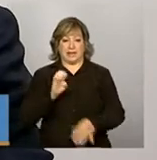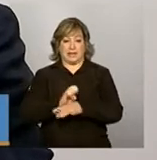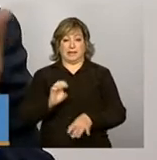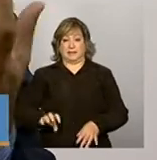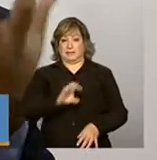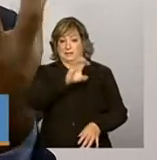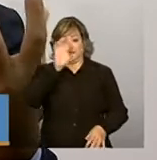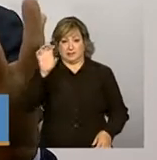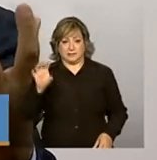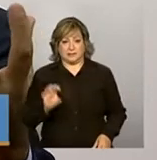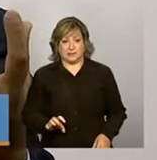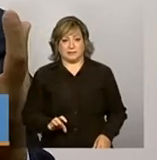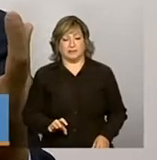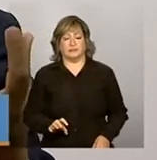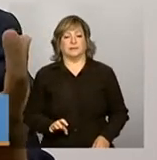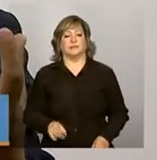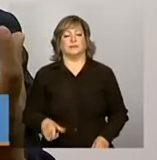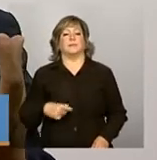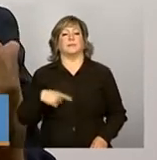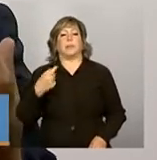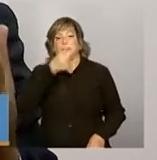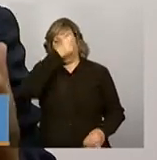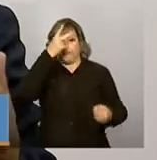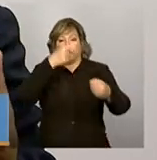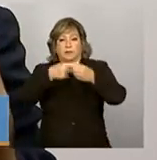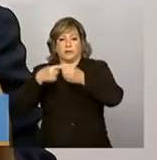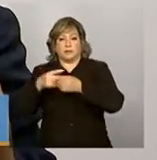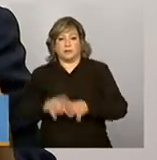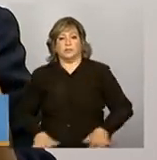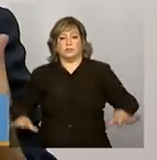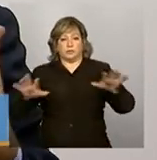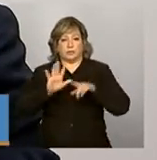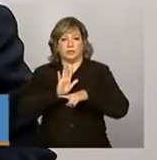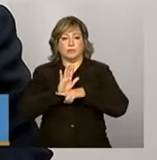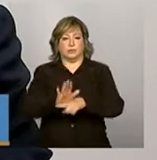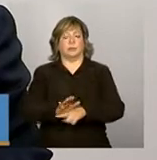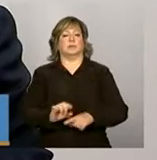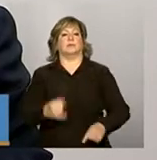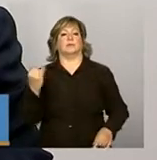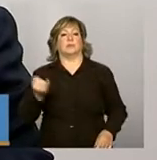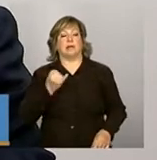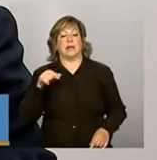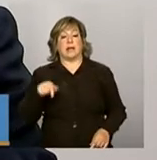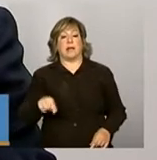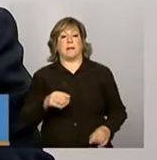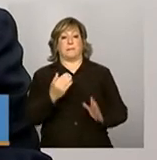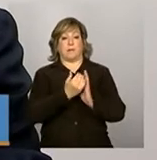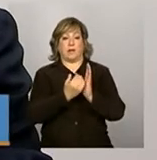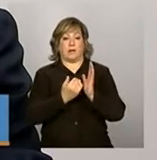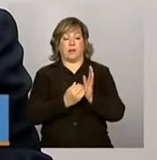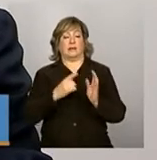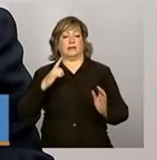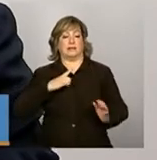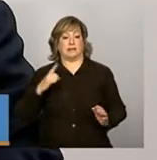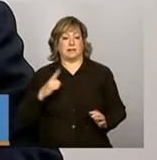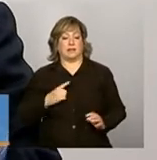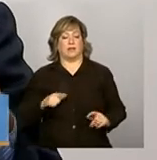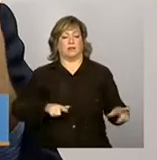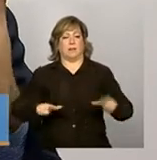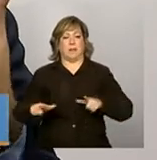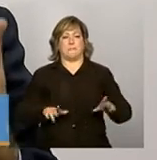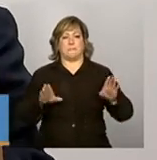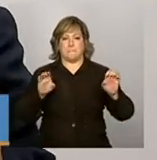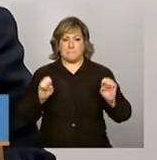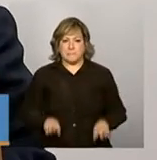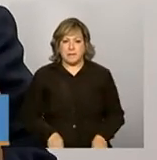enquanto o farol dos seus municípios, eles sabem que para que o programa tenha uma gestão qualificada, para que